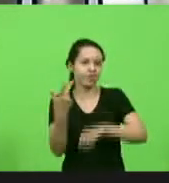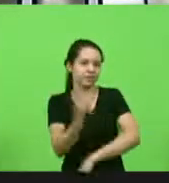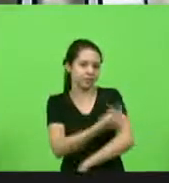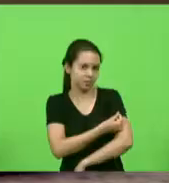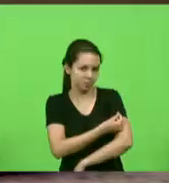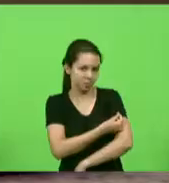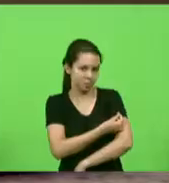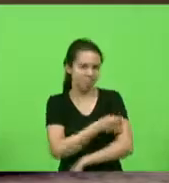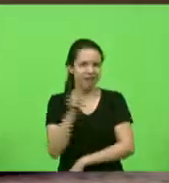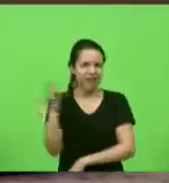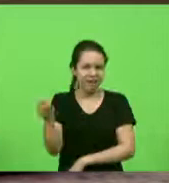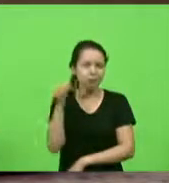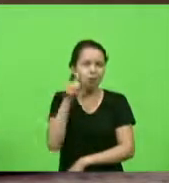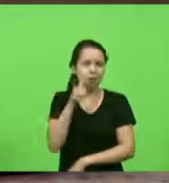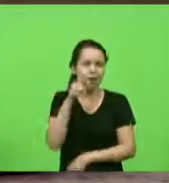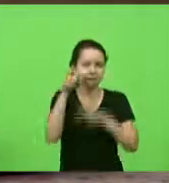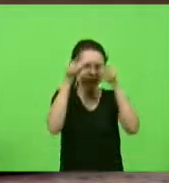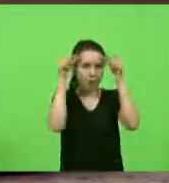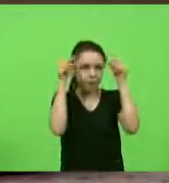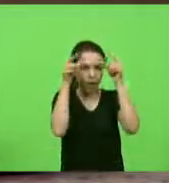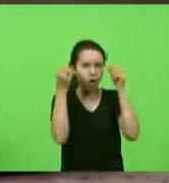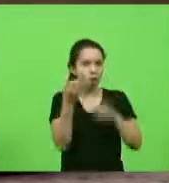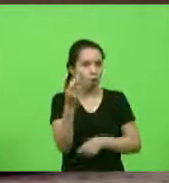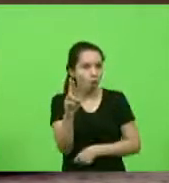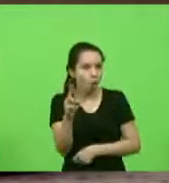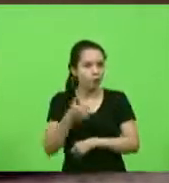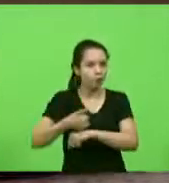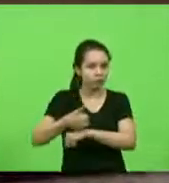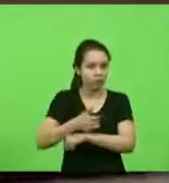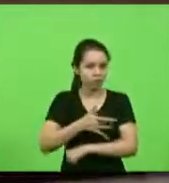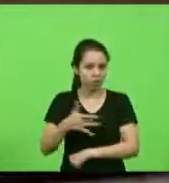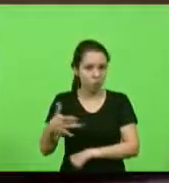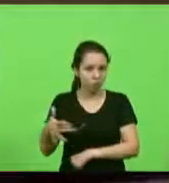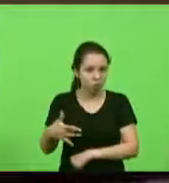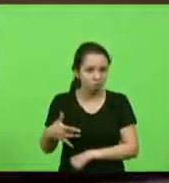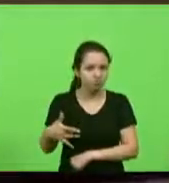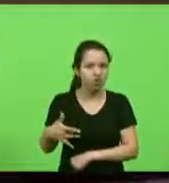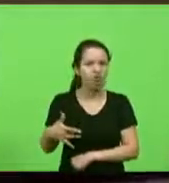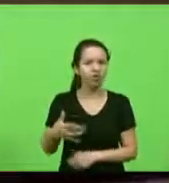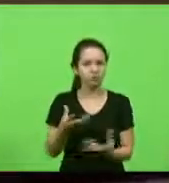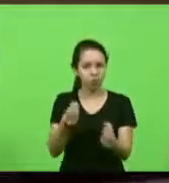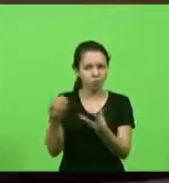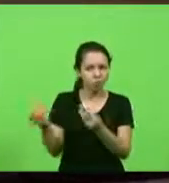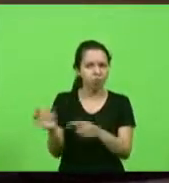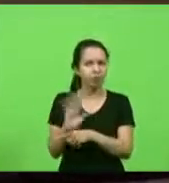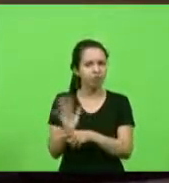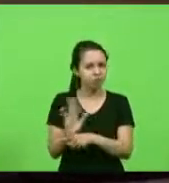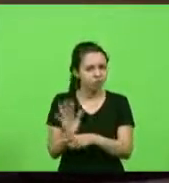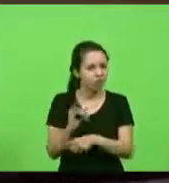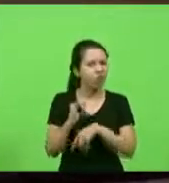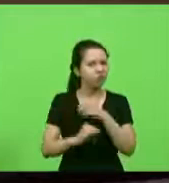aquela enfermeira ou o profissional de saúde que estava tomando aquelas atitudes são diversos vídeos que estão na internet